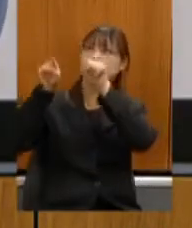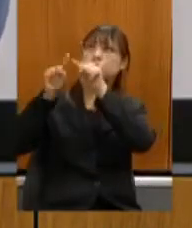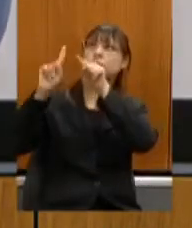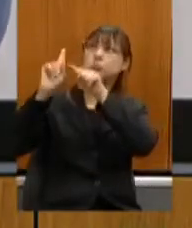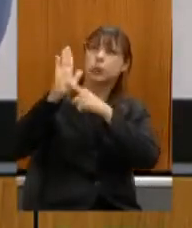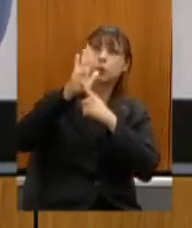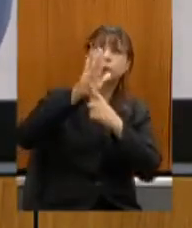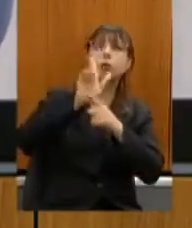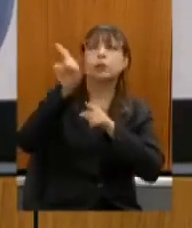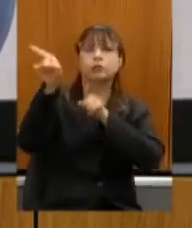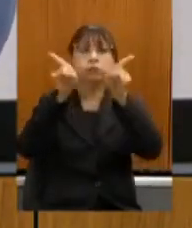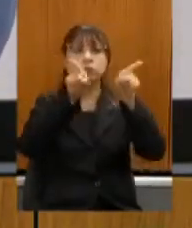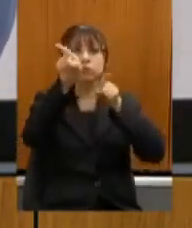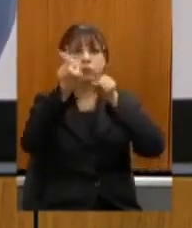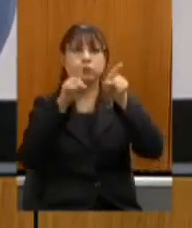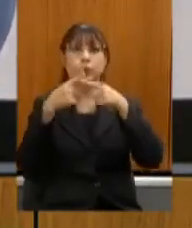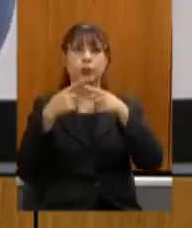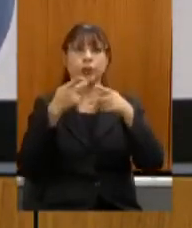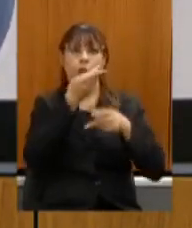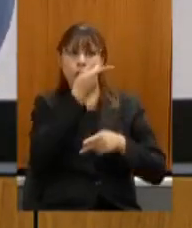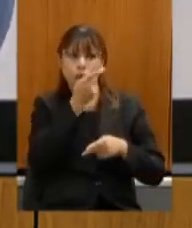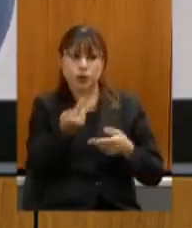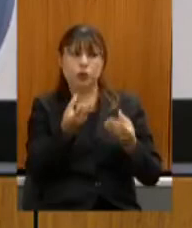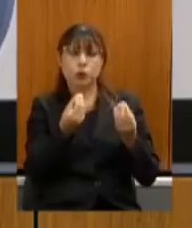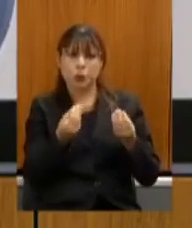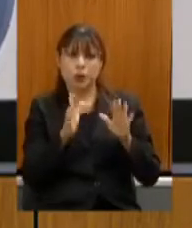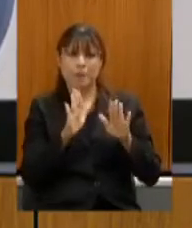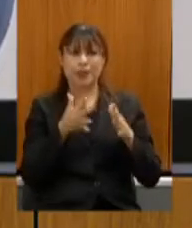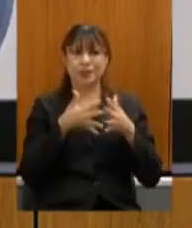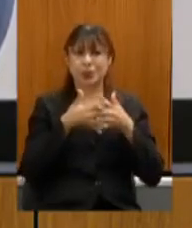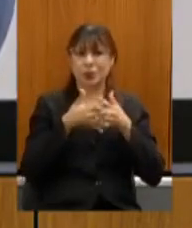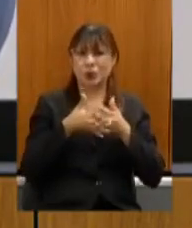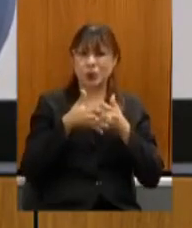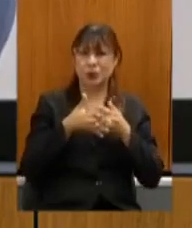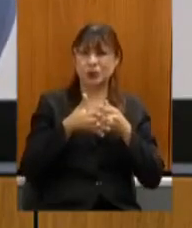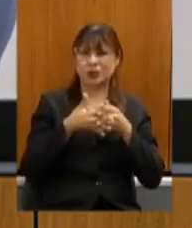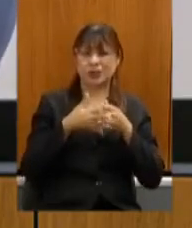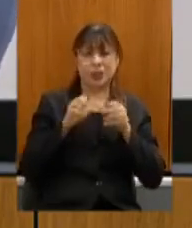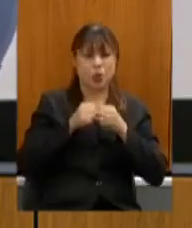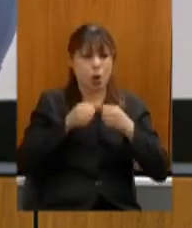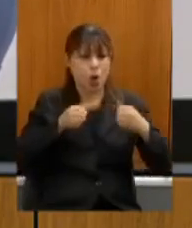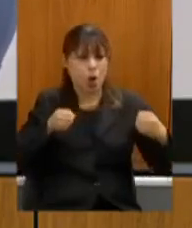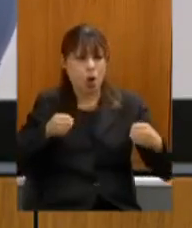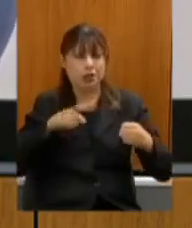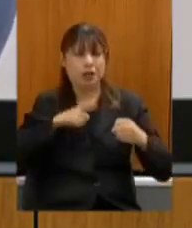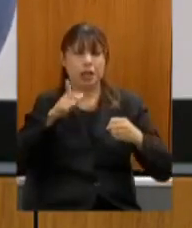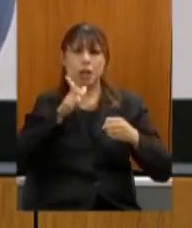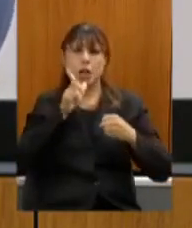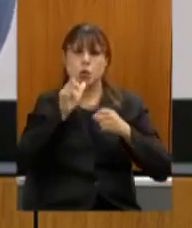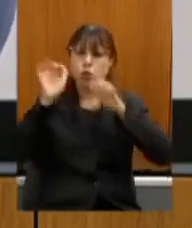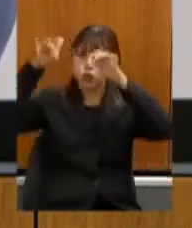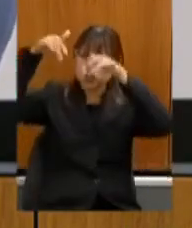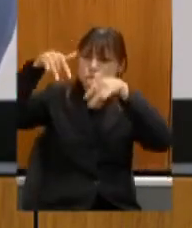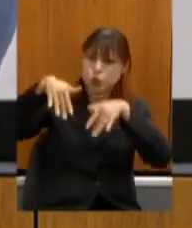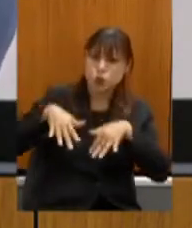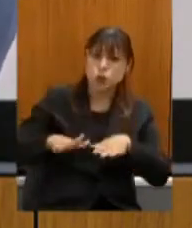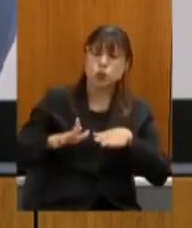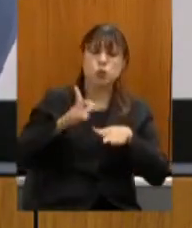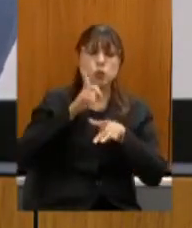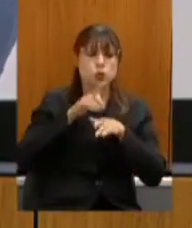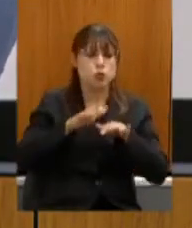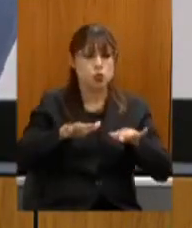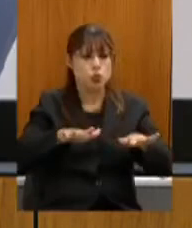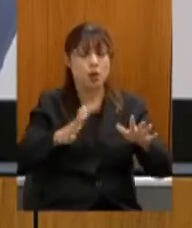é um dos circuitos mais visitados mas muito confuso extenso com muitas cachoeiras com muitos lagos